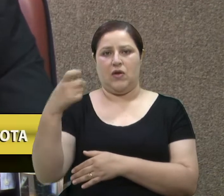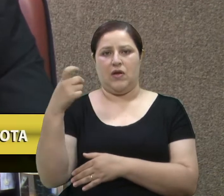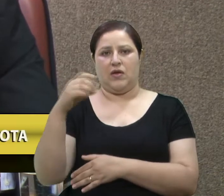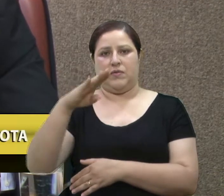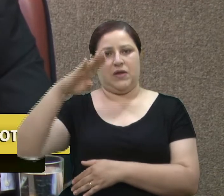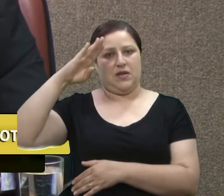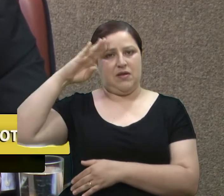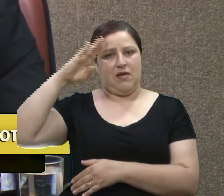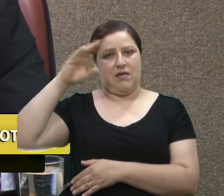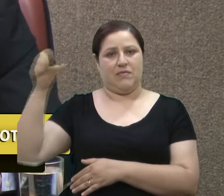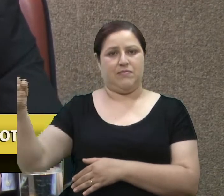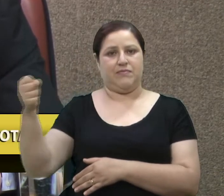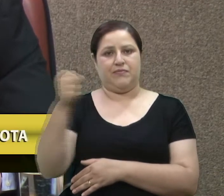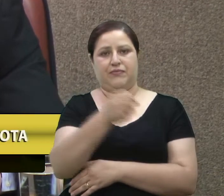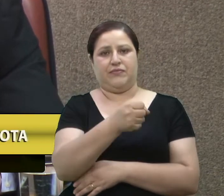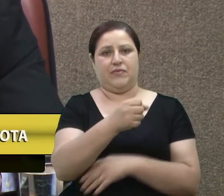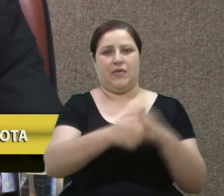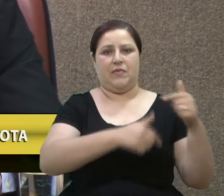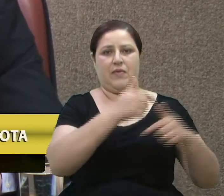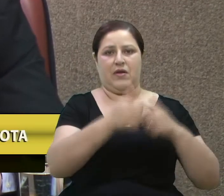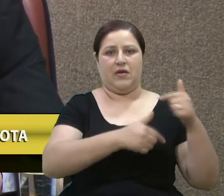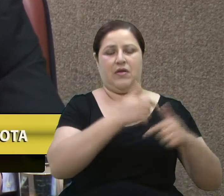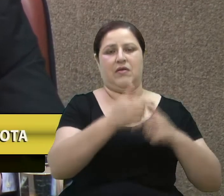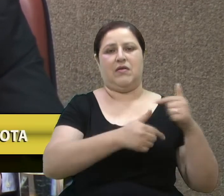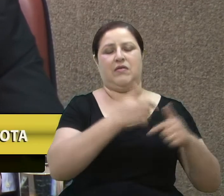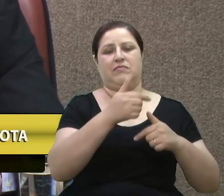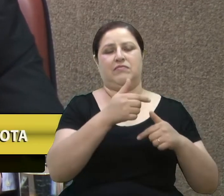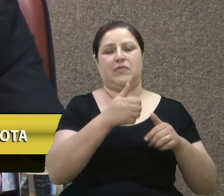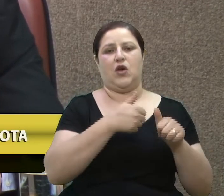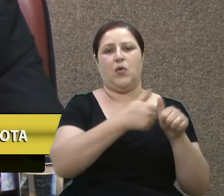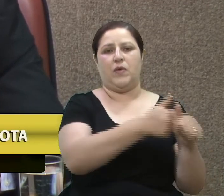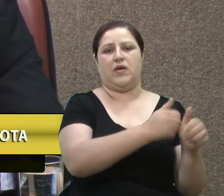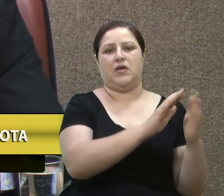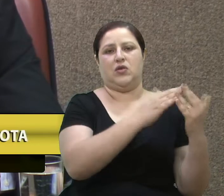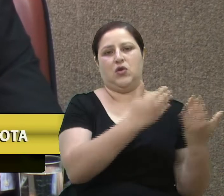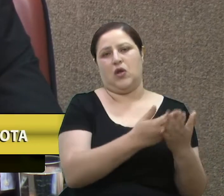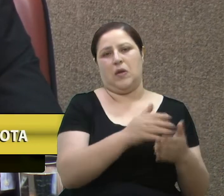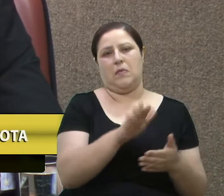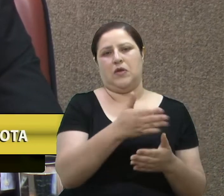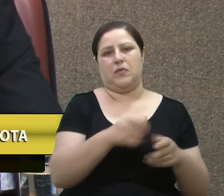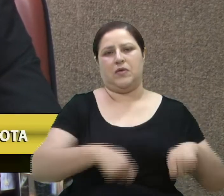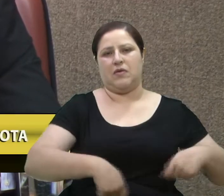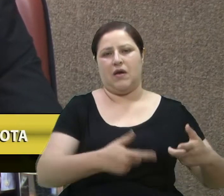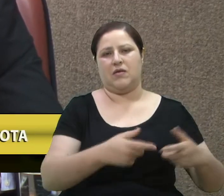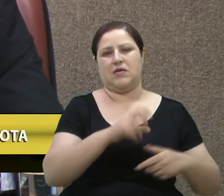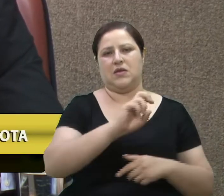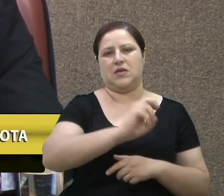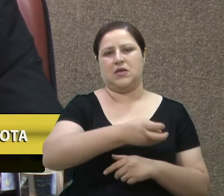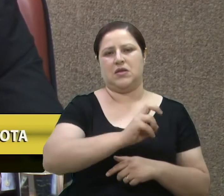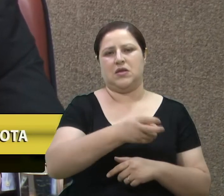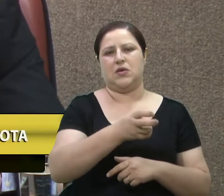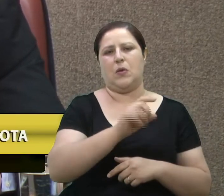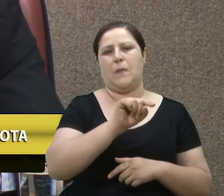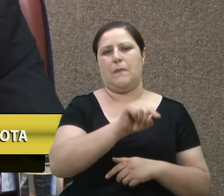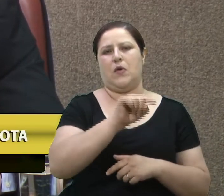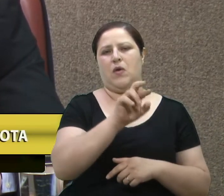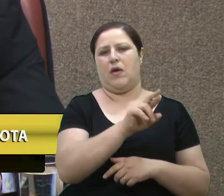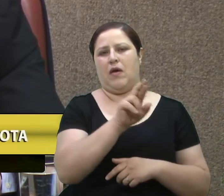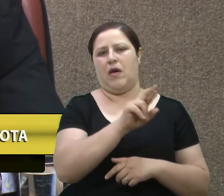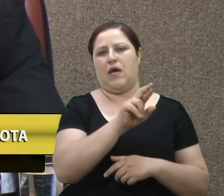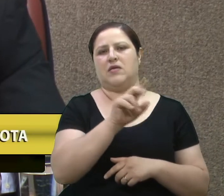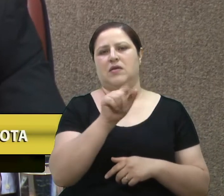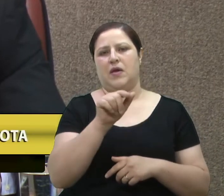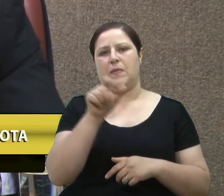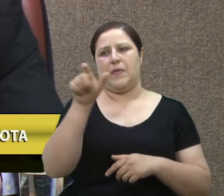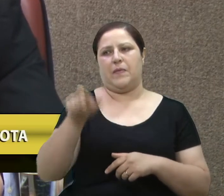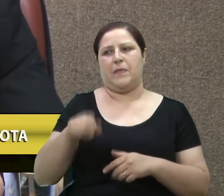acompanhamento da escola. Há um custo que hoje, você poderia dizer assim, mais ou menos em torno de cinco mil reais dos dois monitores. Eu